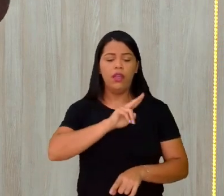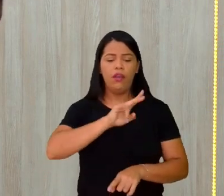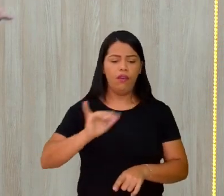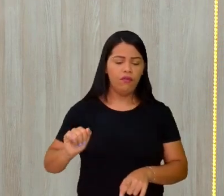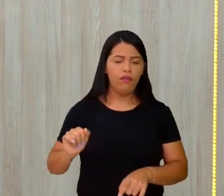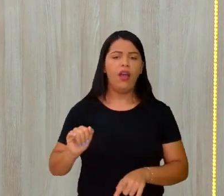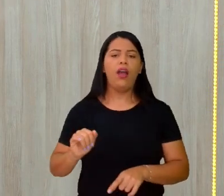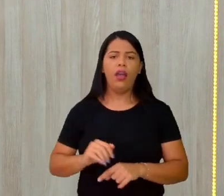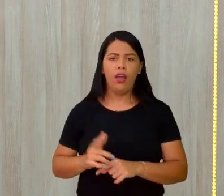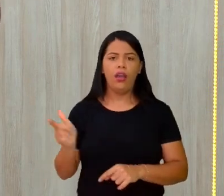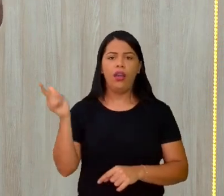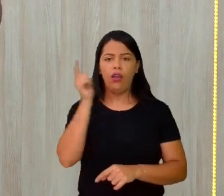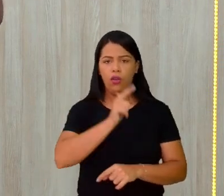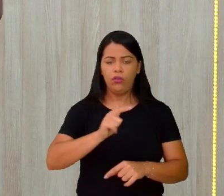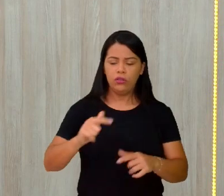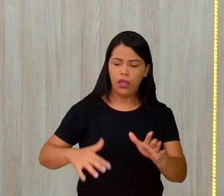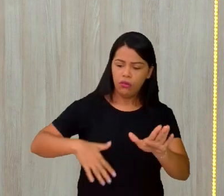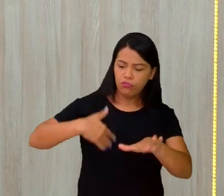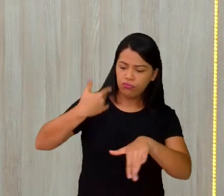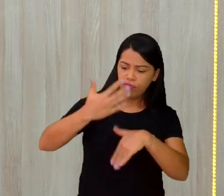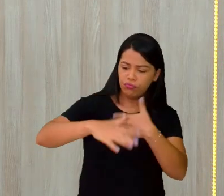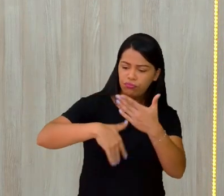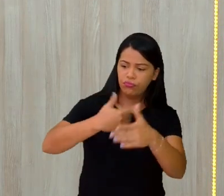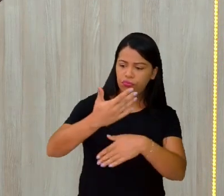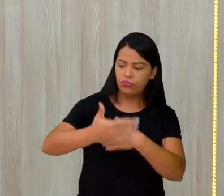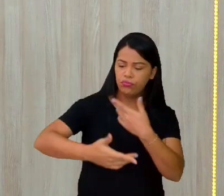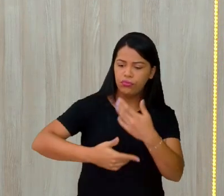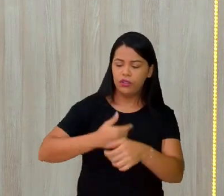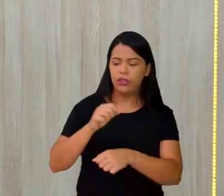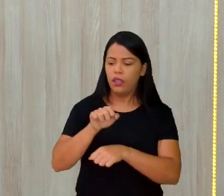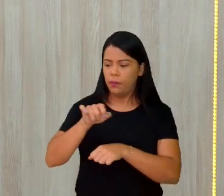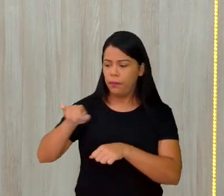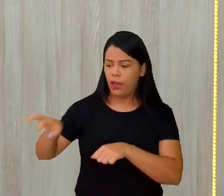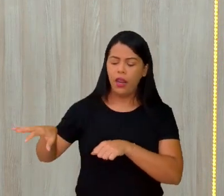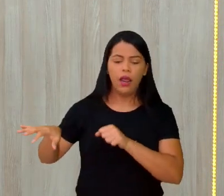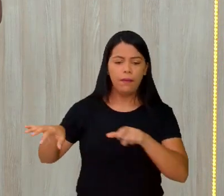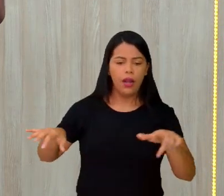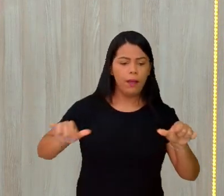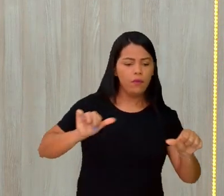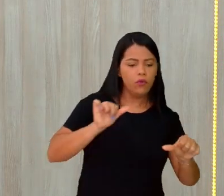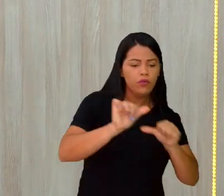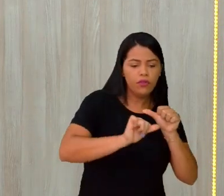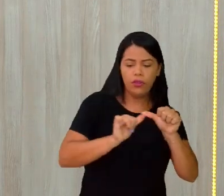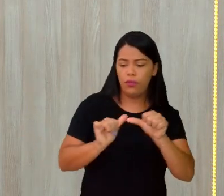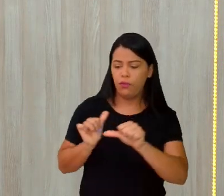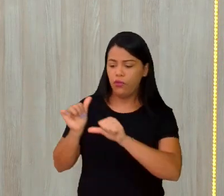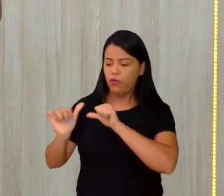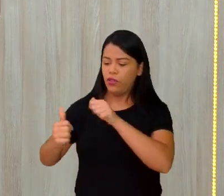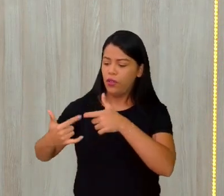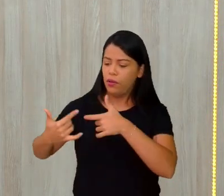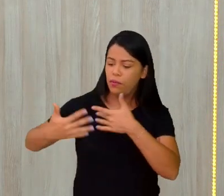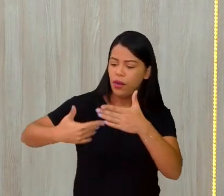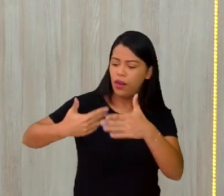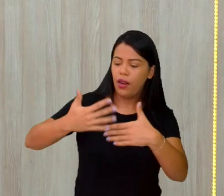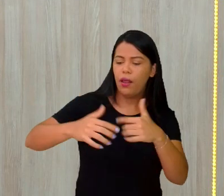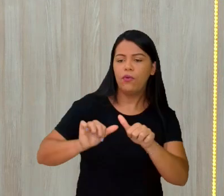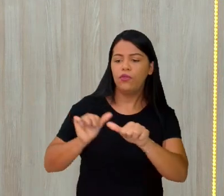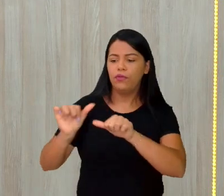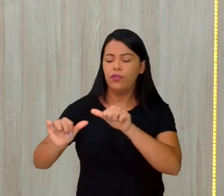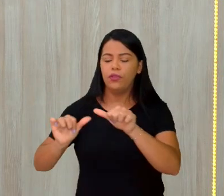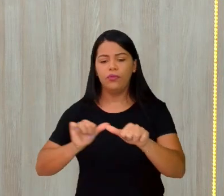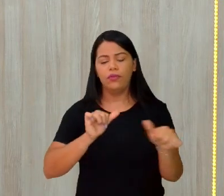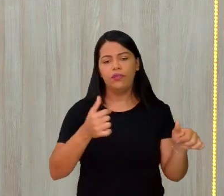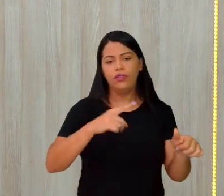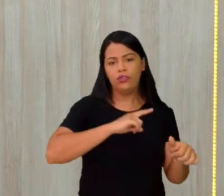rastros pelo mundo. Aquilo que a gente chama de espaço. A gente tem um espaço onde temos o ser humano e a